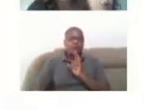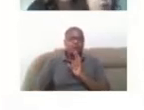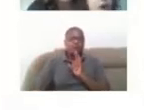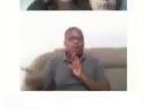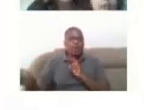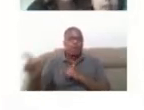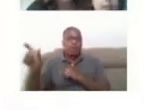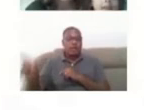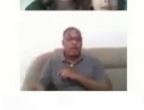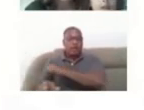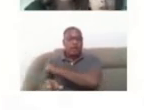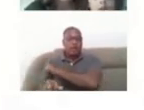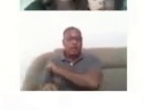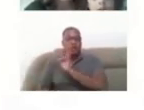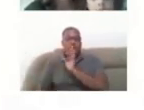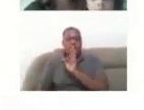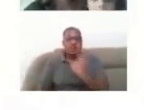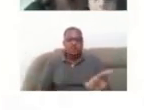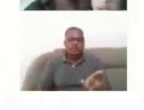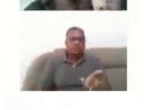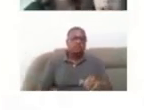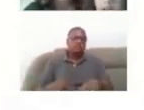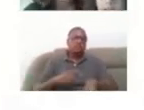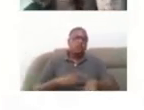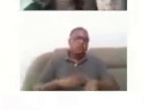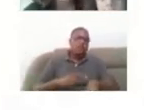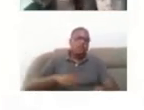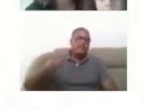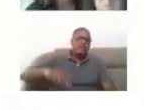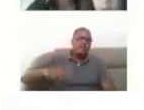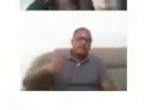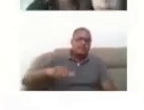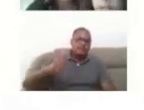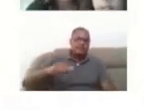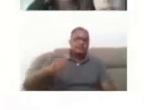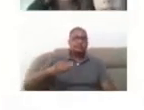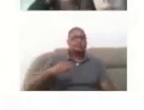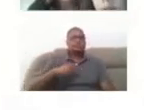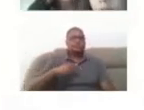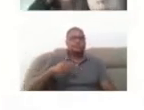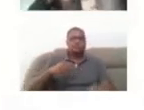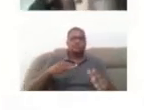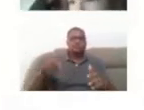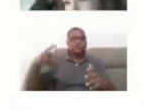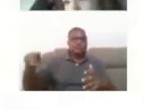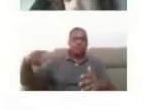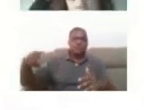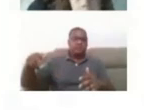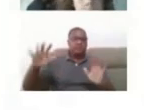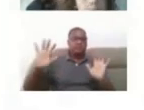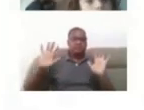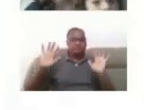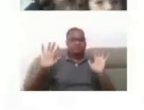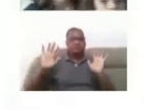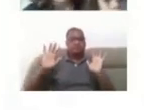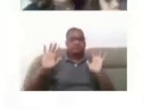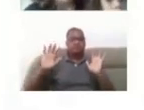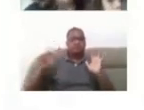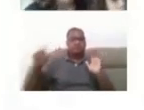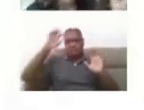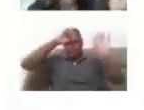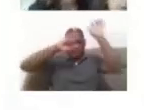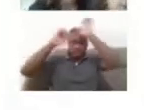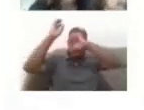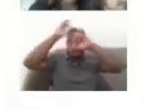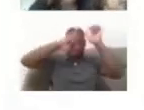por exemplo, numa situação de avaliação, está permitindo esses diversos formatos do estudante demonstrar o que ele aprendeu.